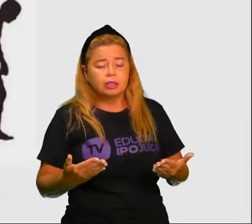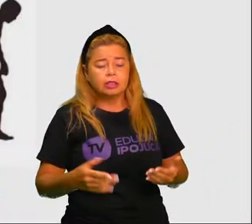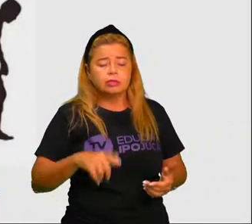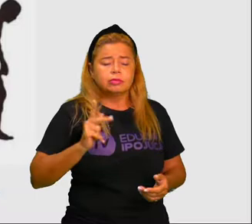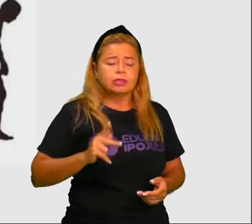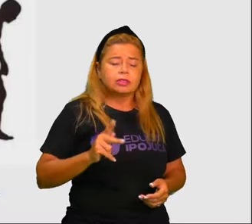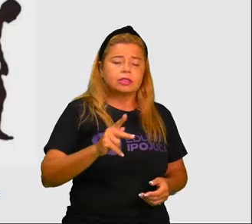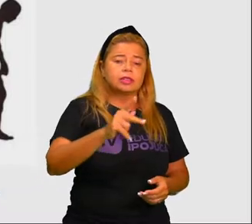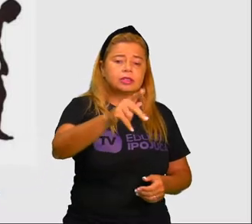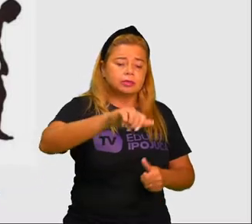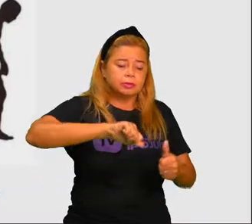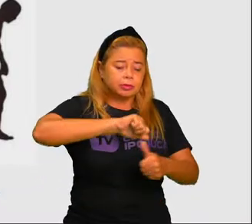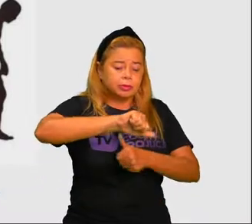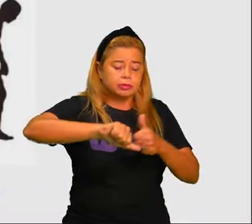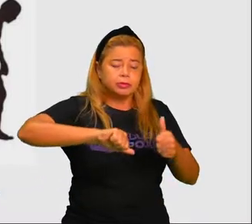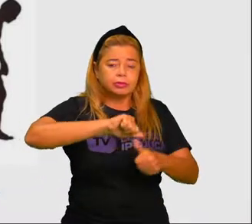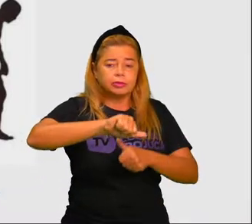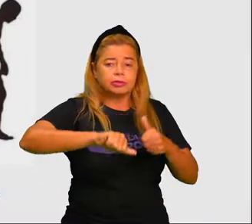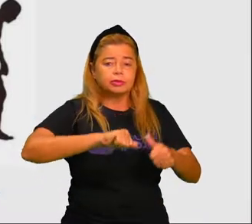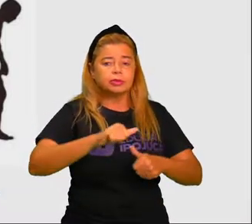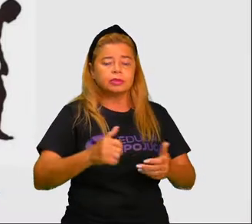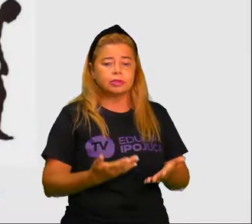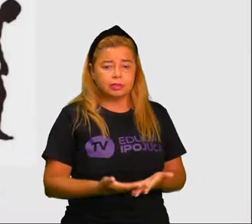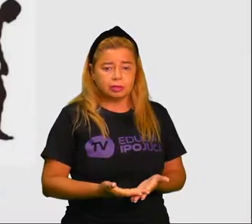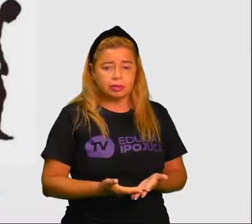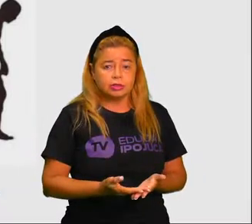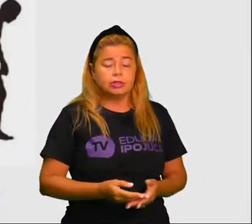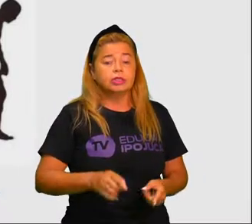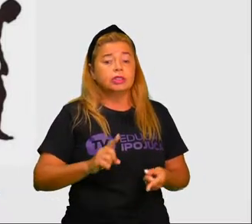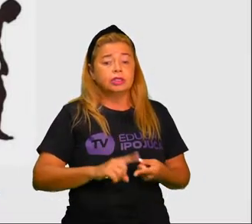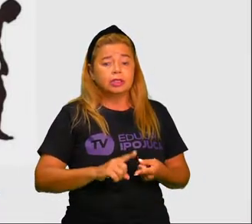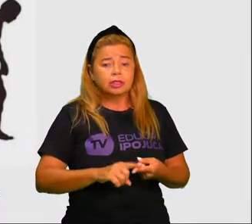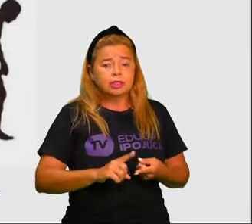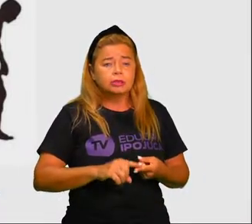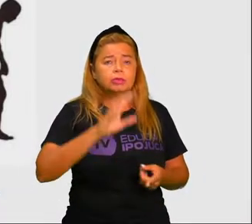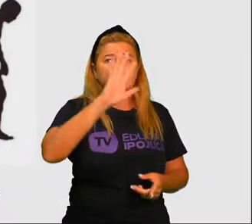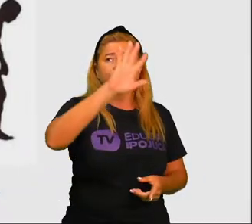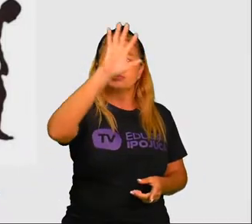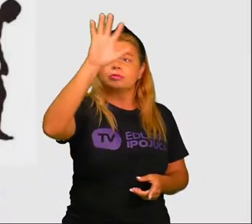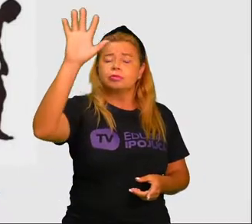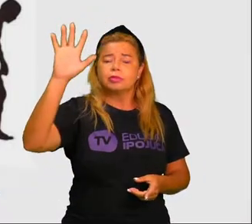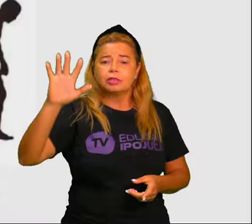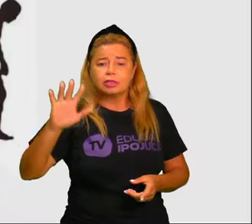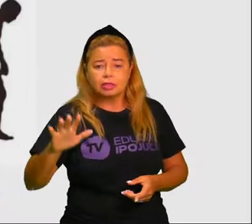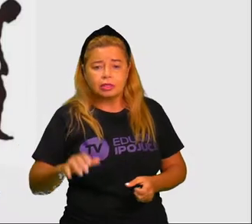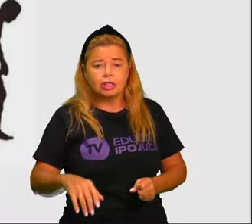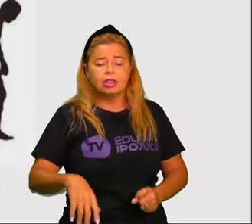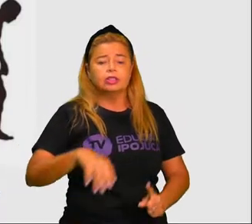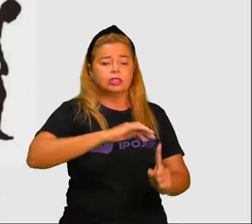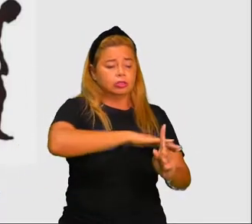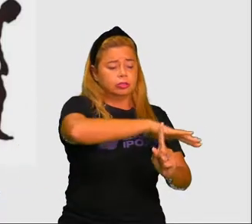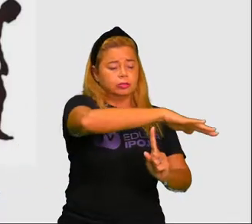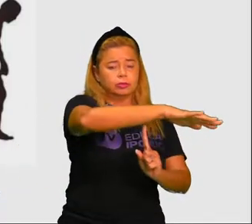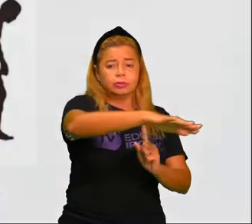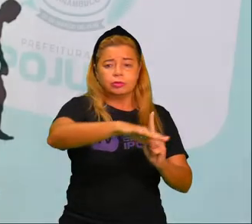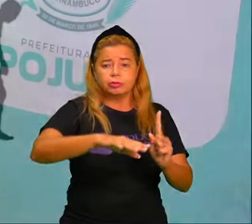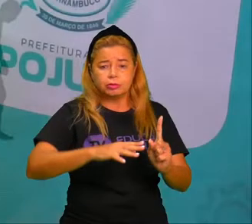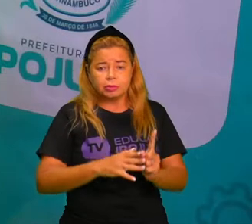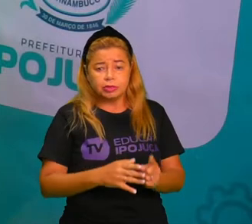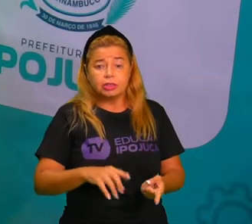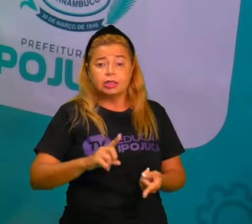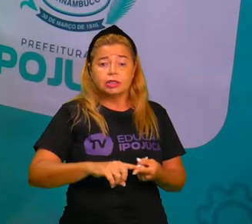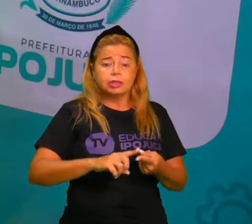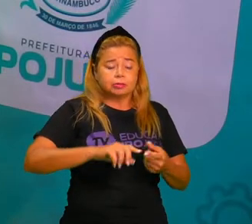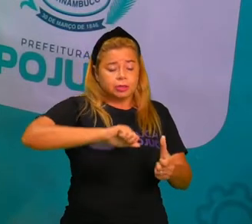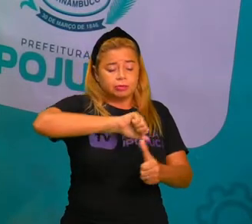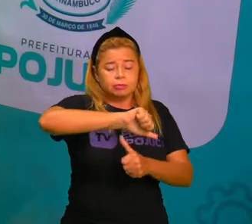transformação. E da mesma forma, as nossas paisagens, o nosso entorno, o meio ambiente, tudo isso se transforma. Agora